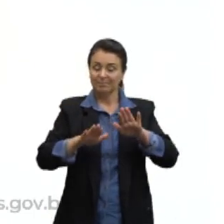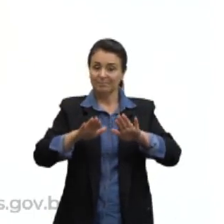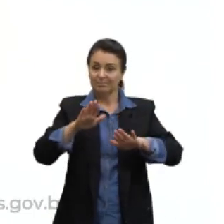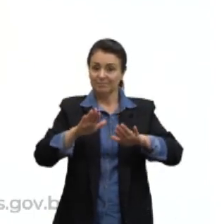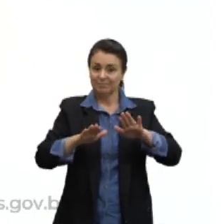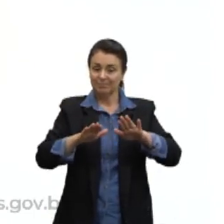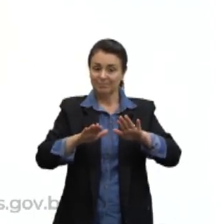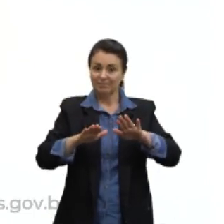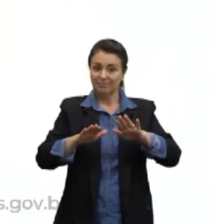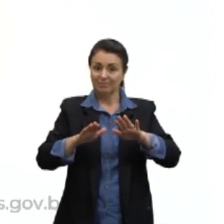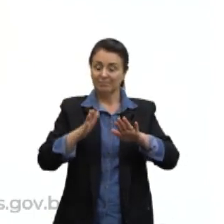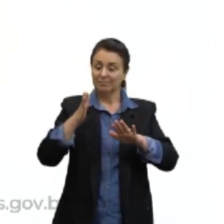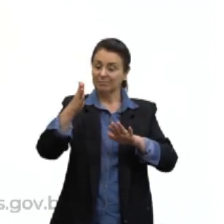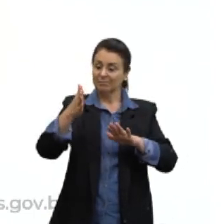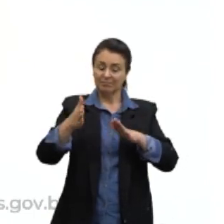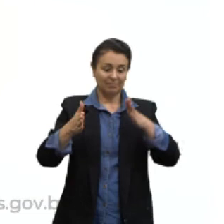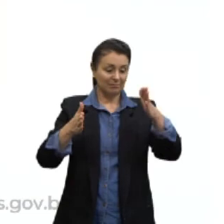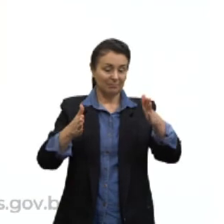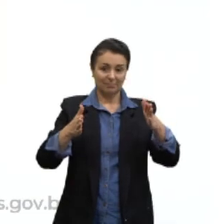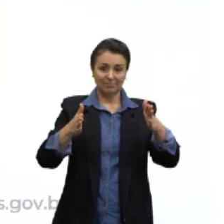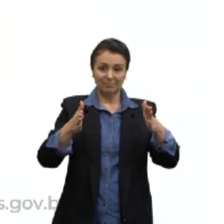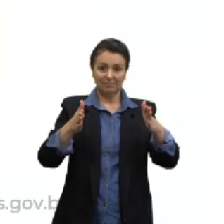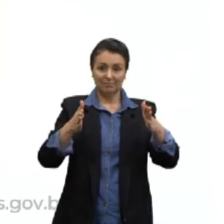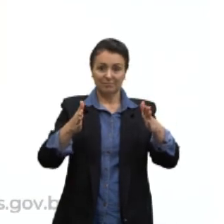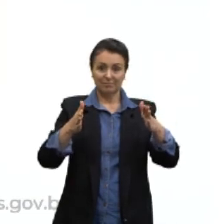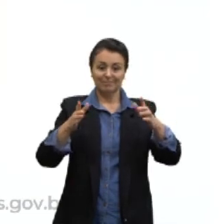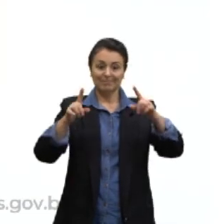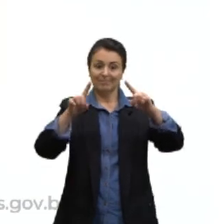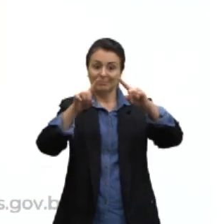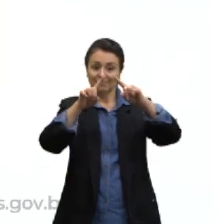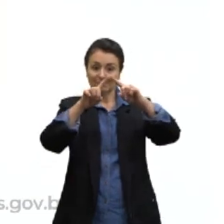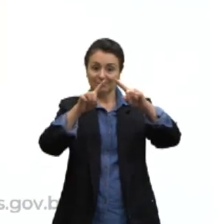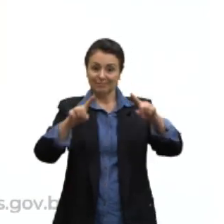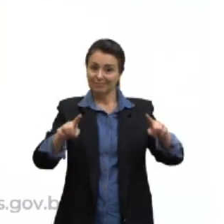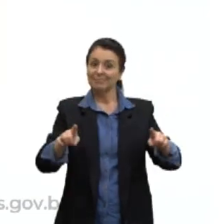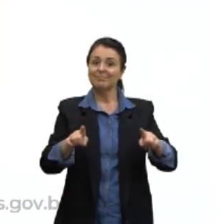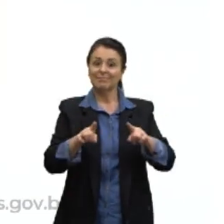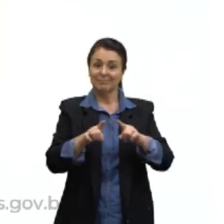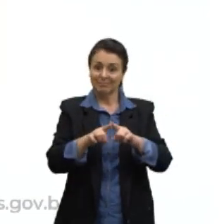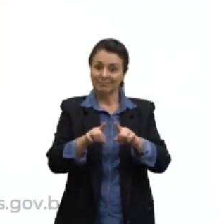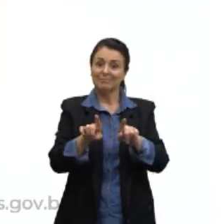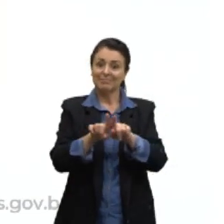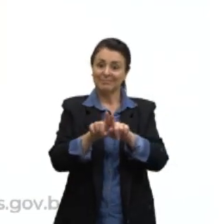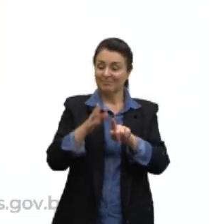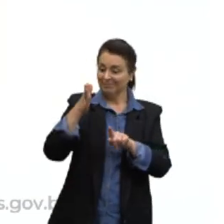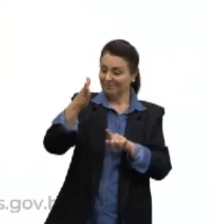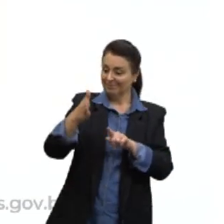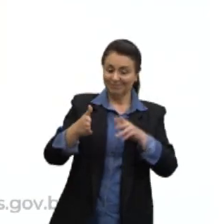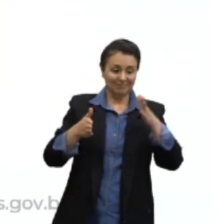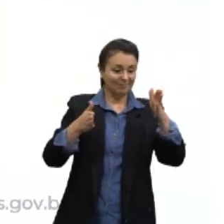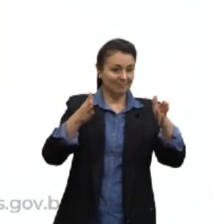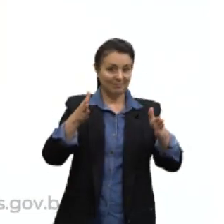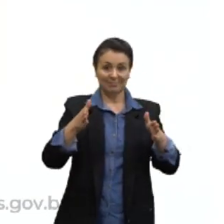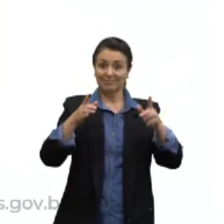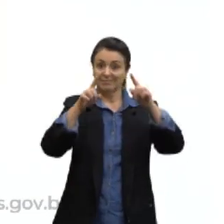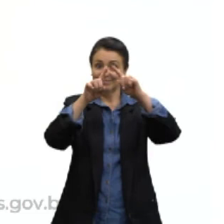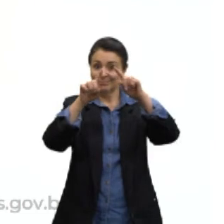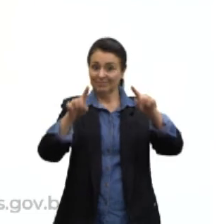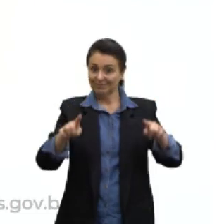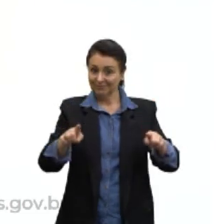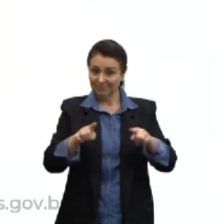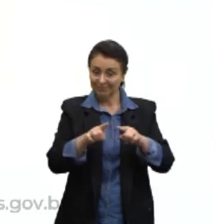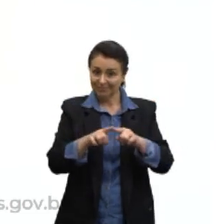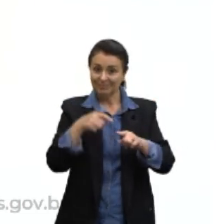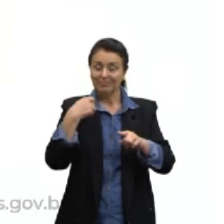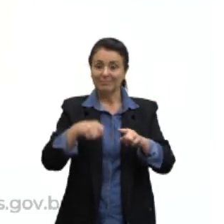A área lateral, então, são triângulos, certo? São faces triangulares, então eu preciso ver se